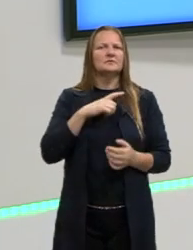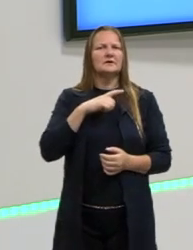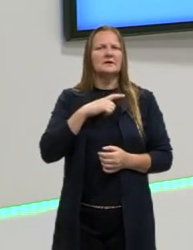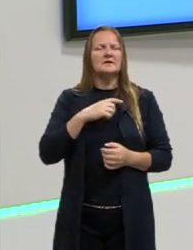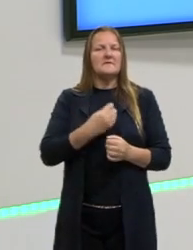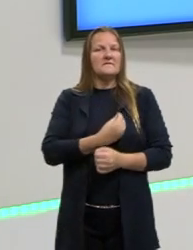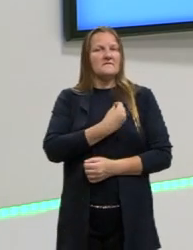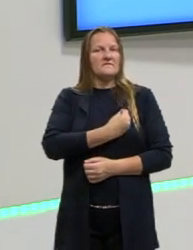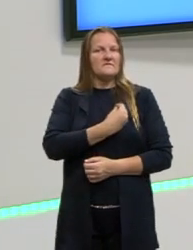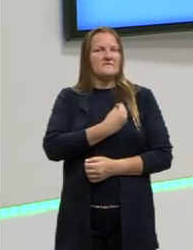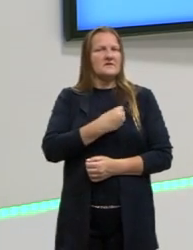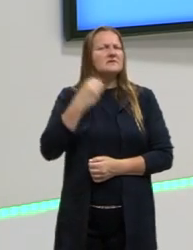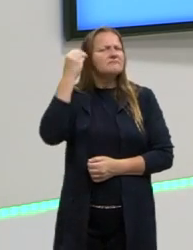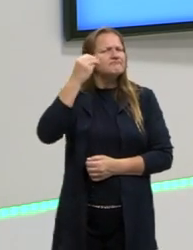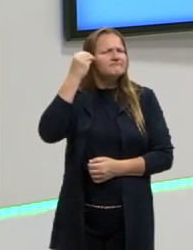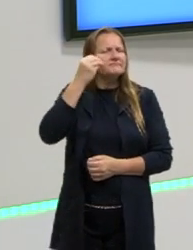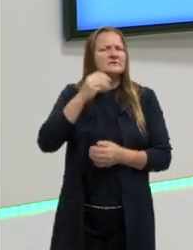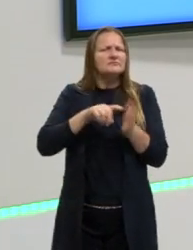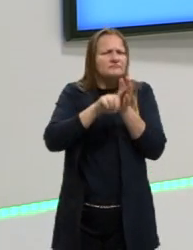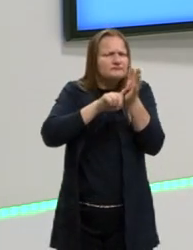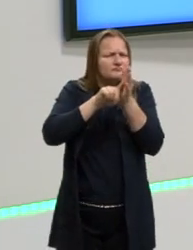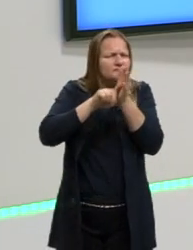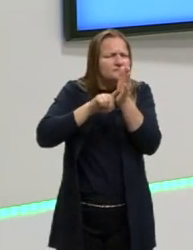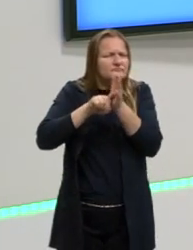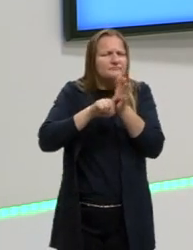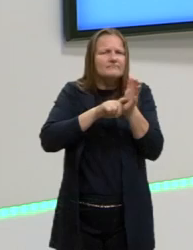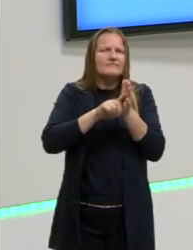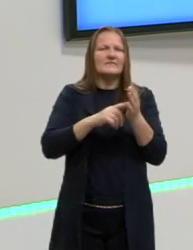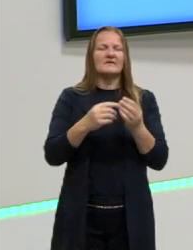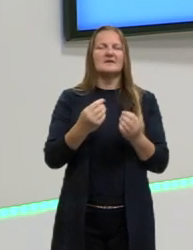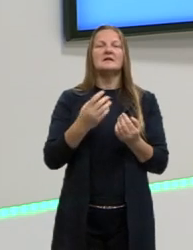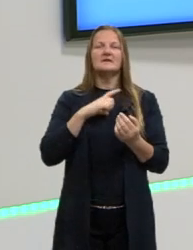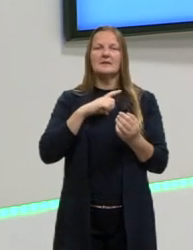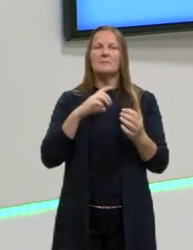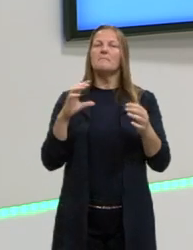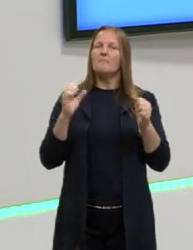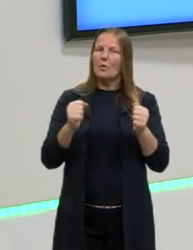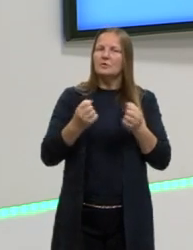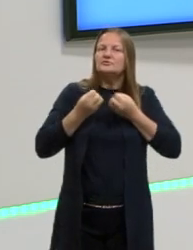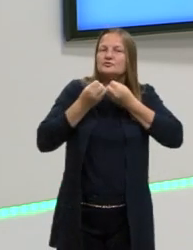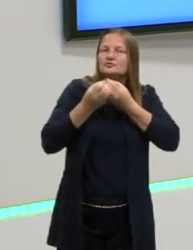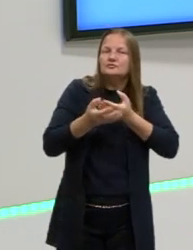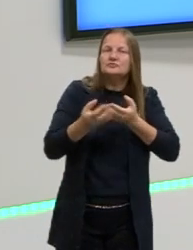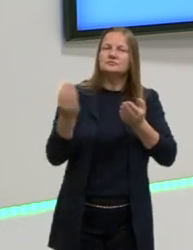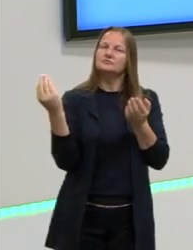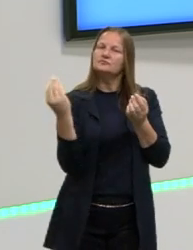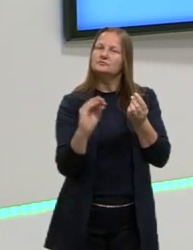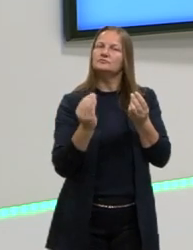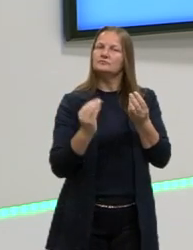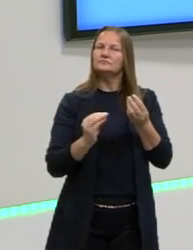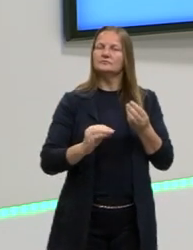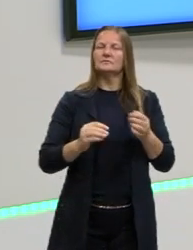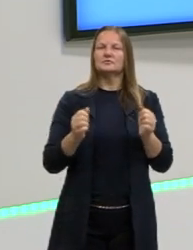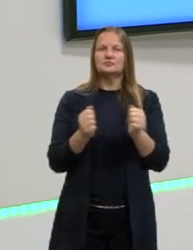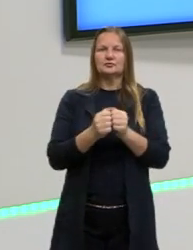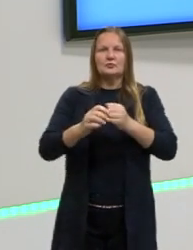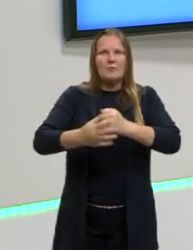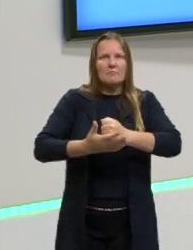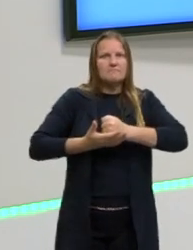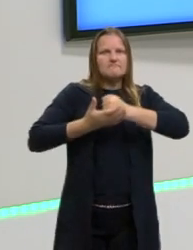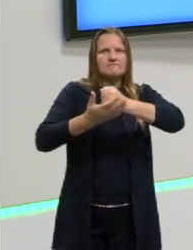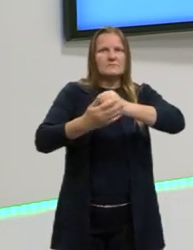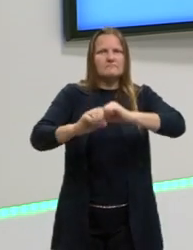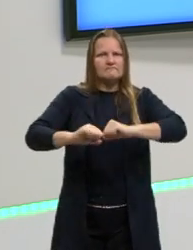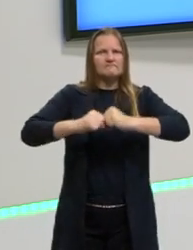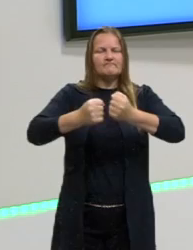vivência de análises em relação a esse tema. E a gente já vai ver o exemplo agora em seguida na redação Nota